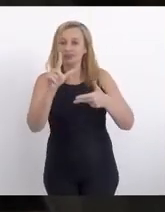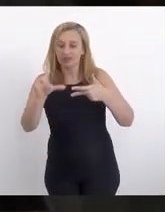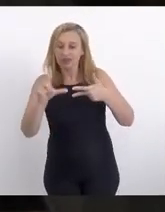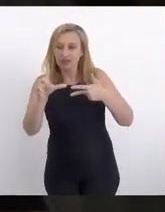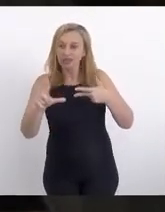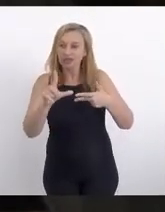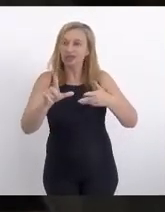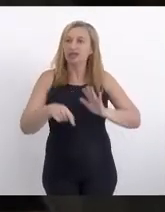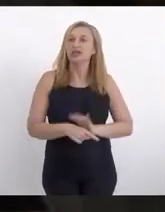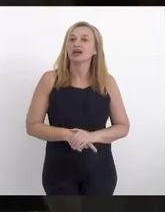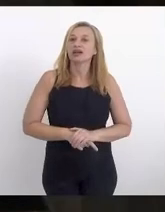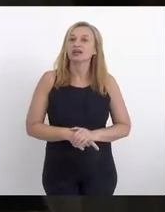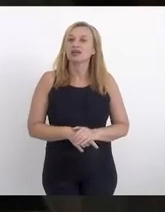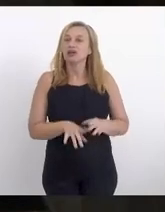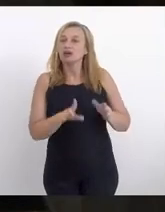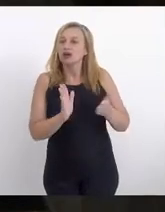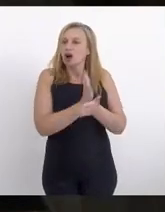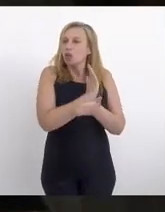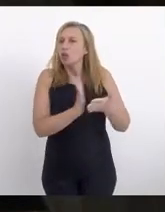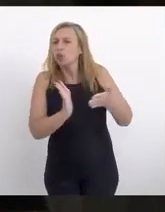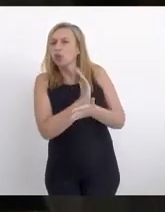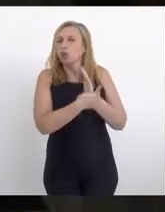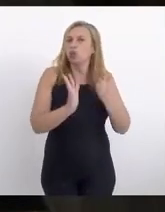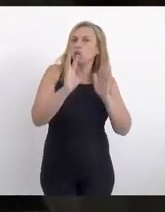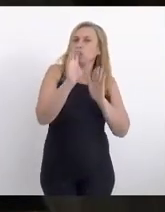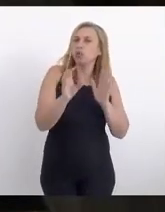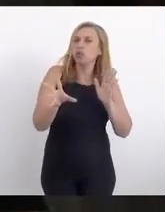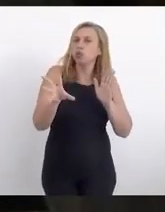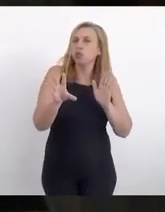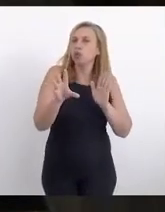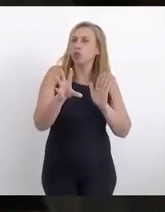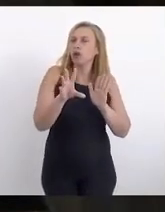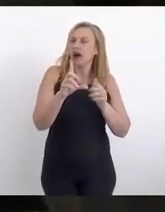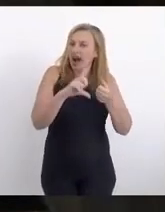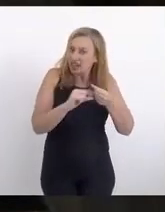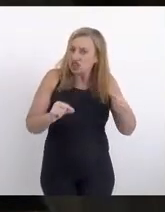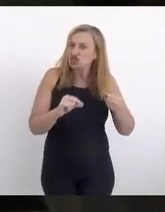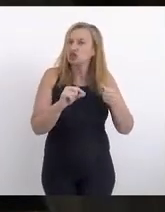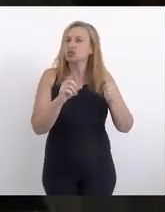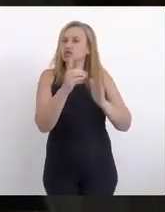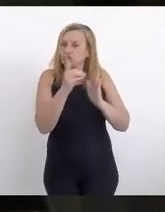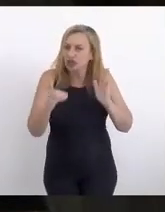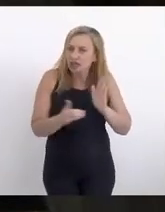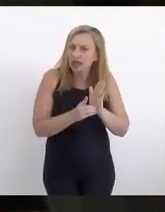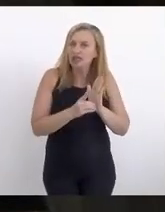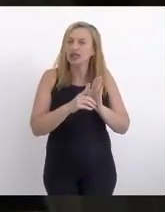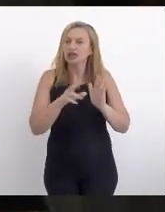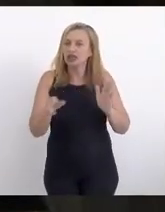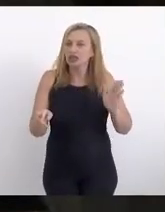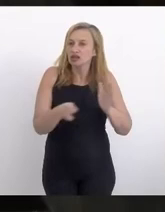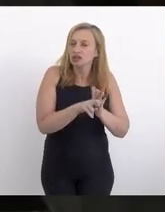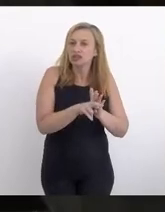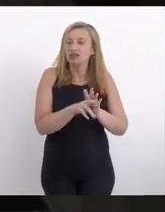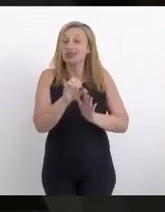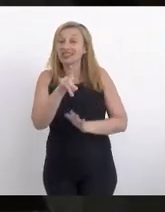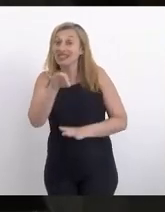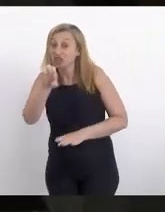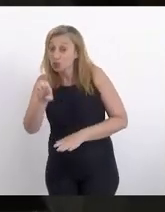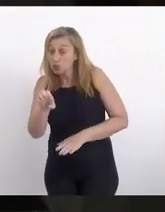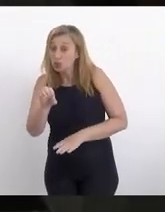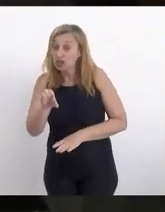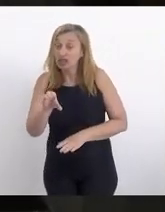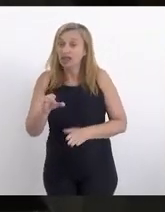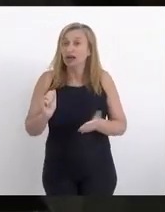assustar alguns artigos de um decreto e de uma resolução da Seduc que tratam do